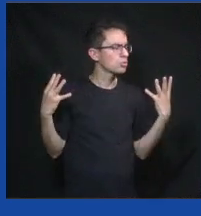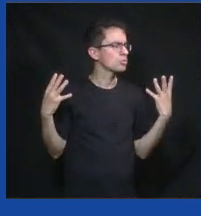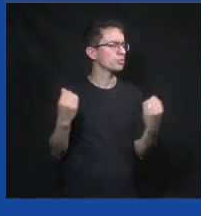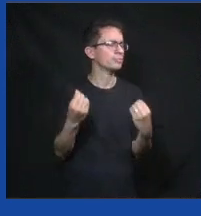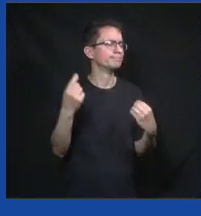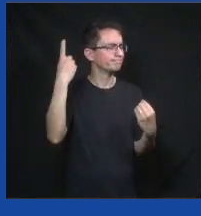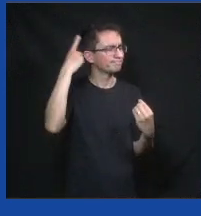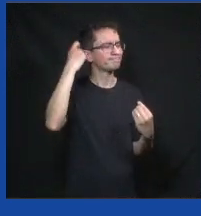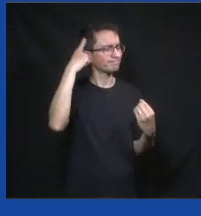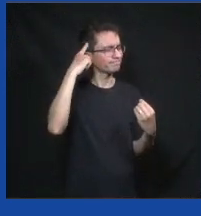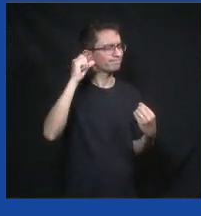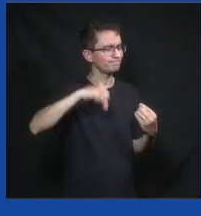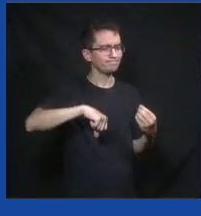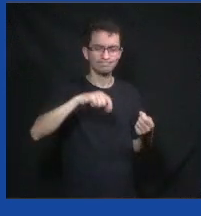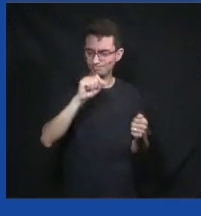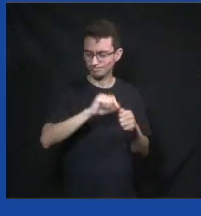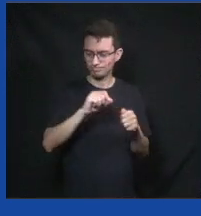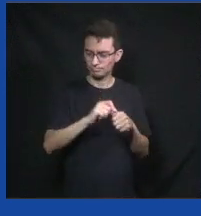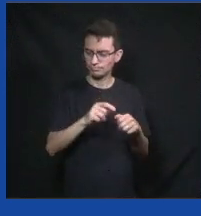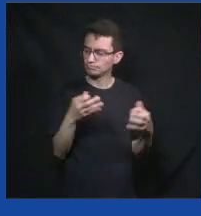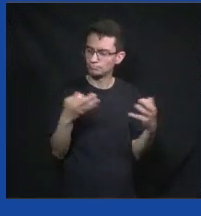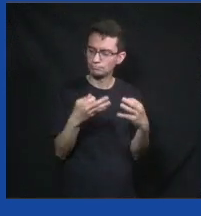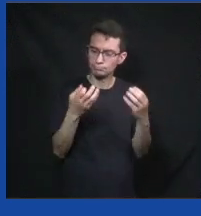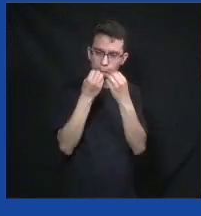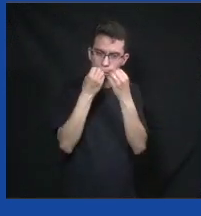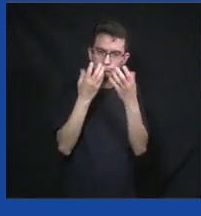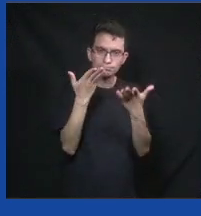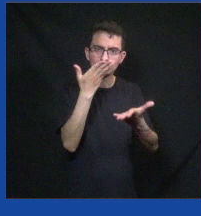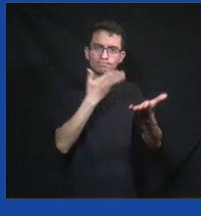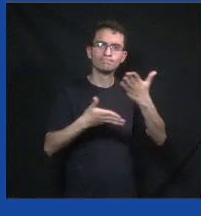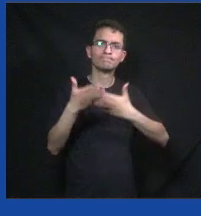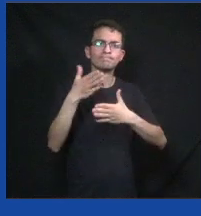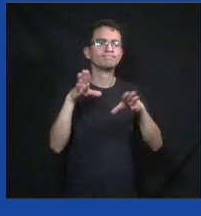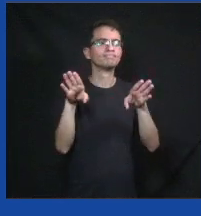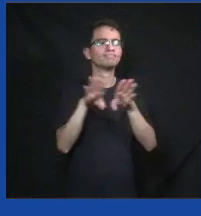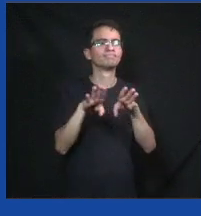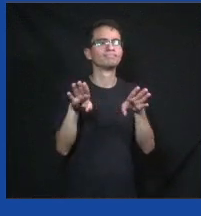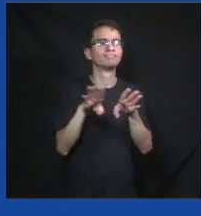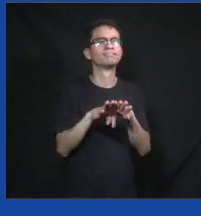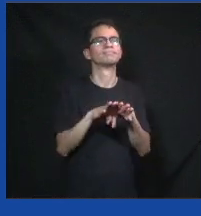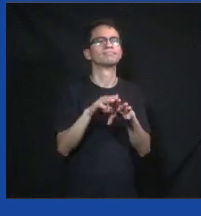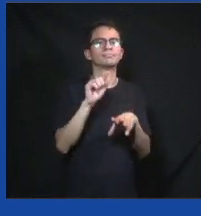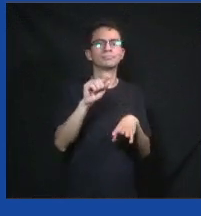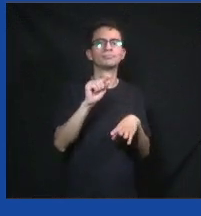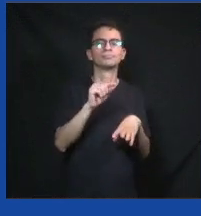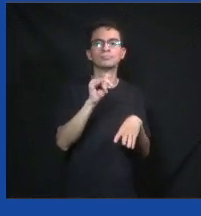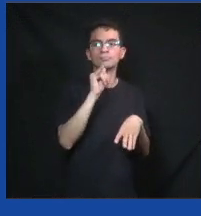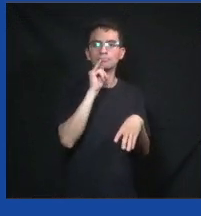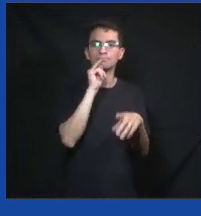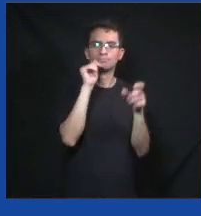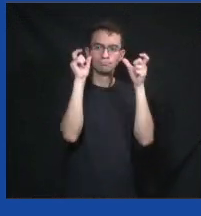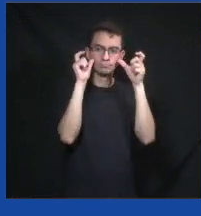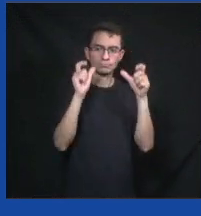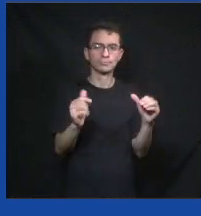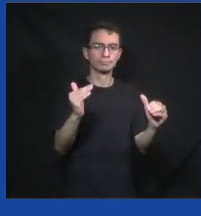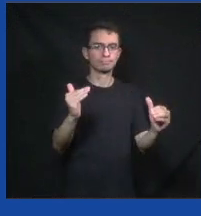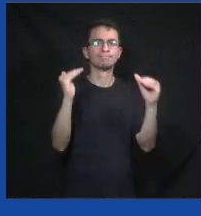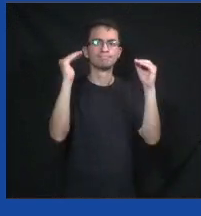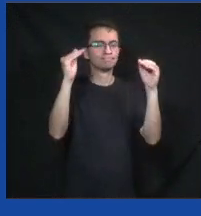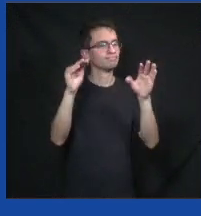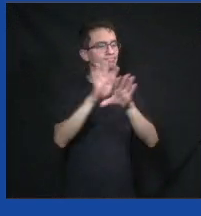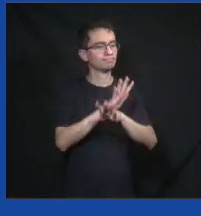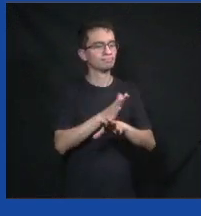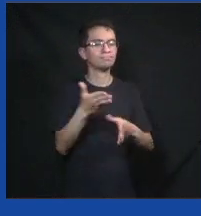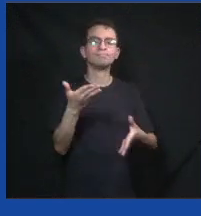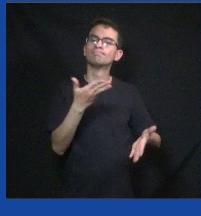A gente precisa fazer uma gestão pública muito mais colaborativa e a gente precisa ter cidadãos muito mais engajados e prontos para colaborarem.